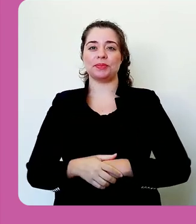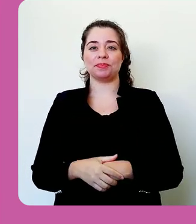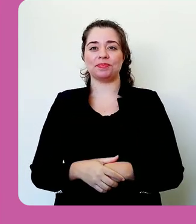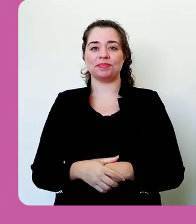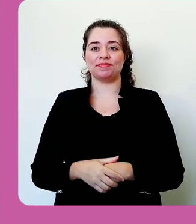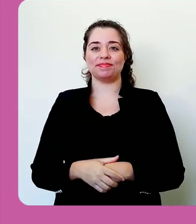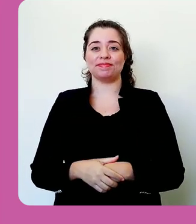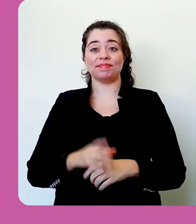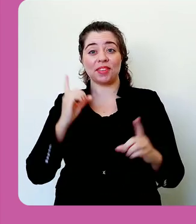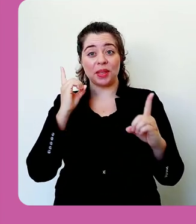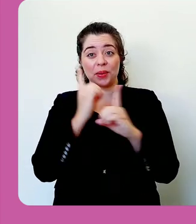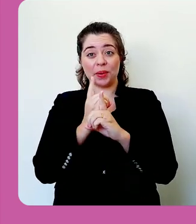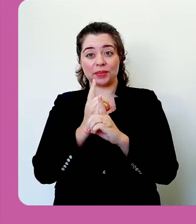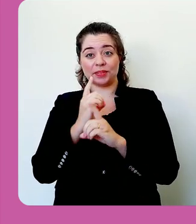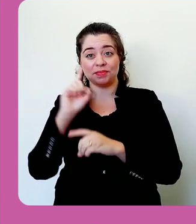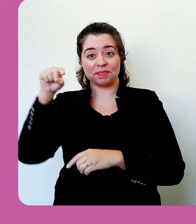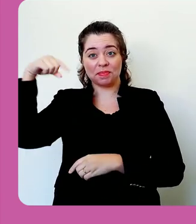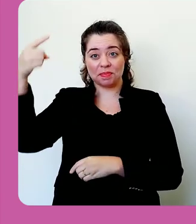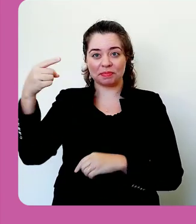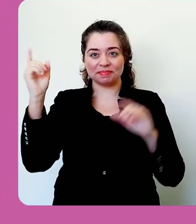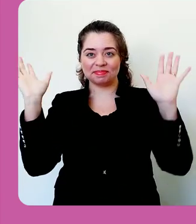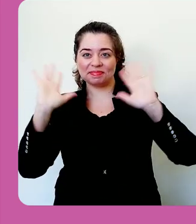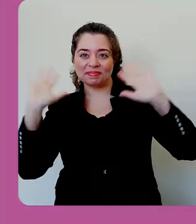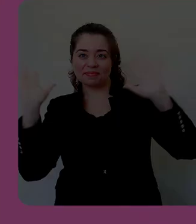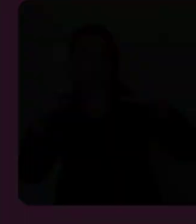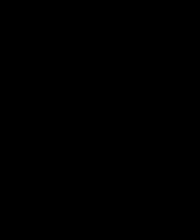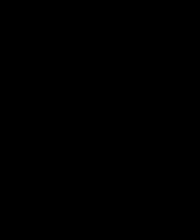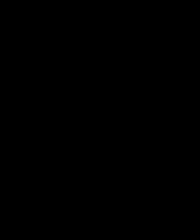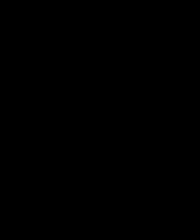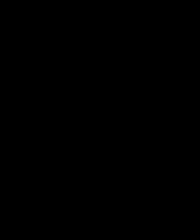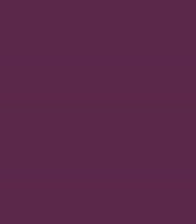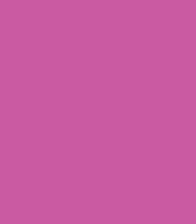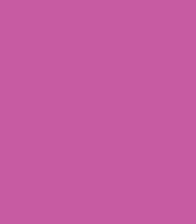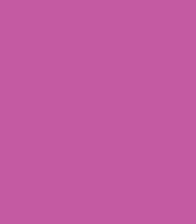pedagógico. Vejo vocês no...